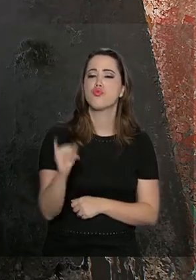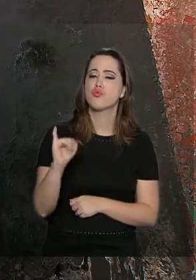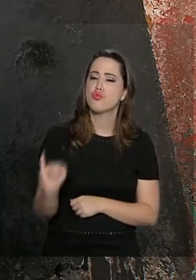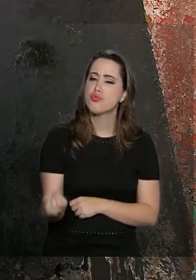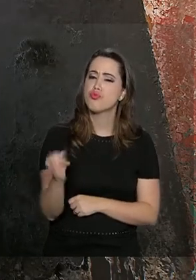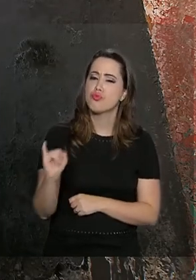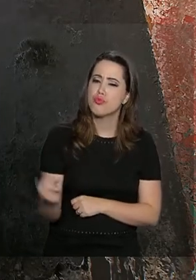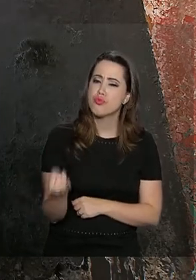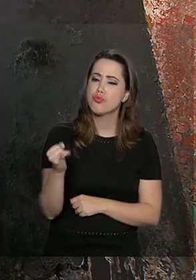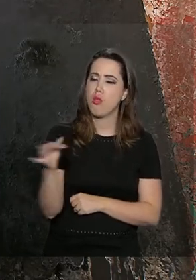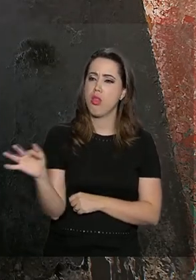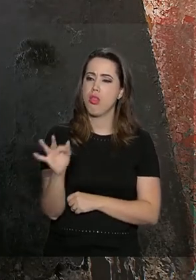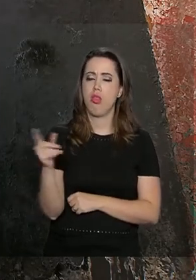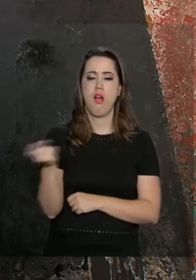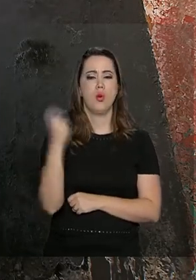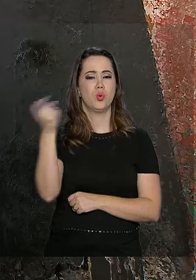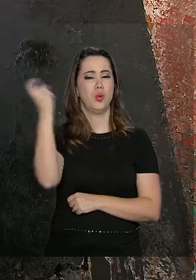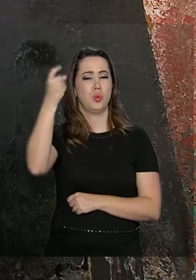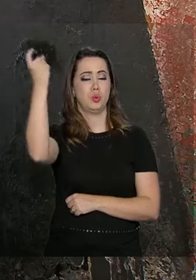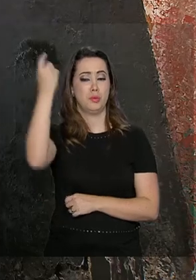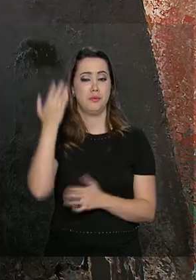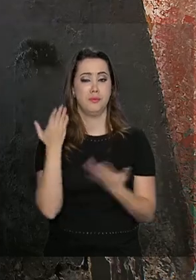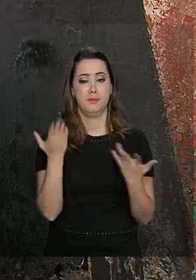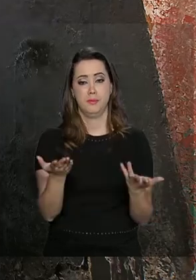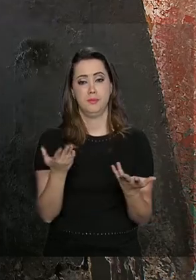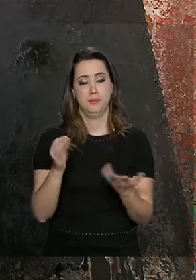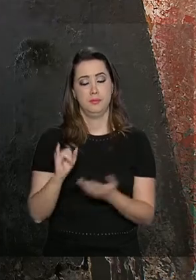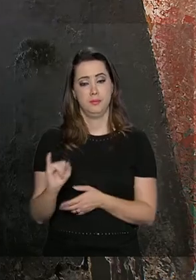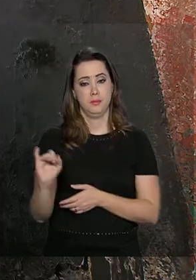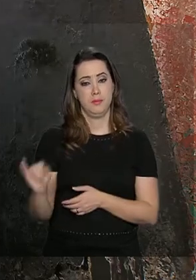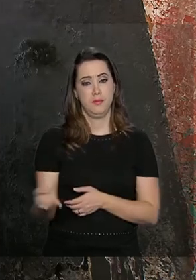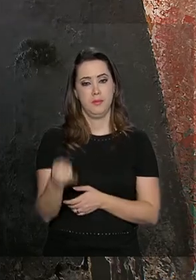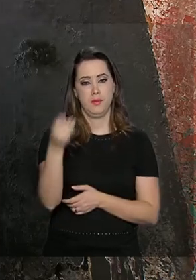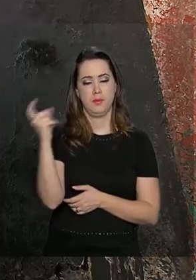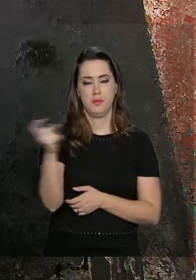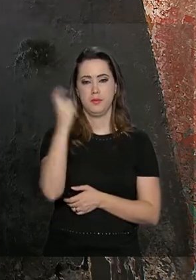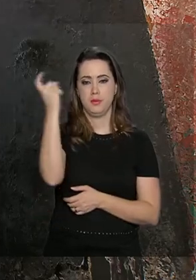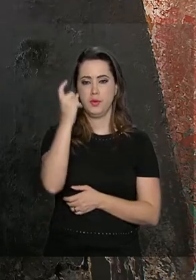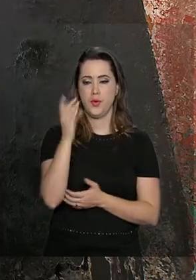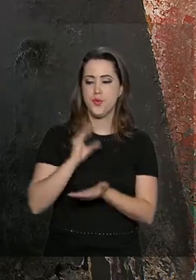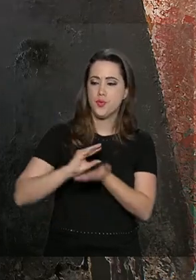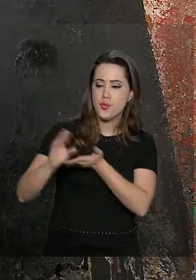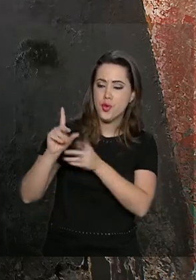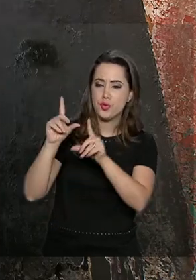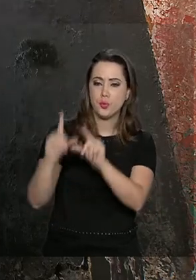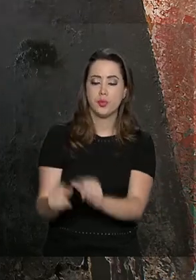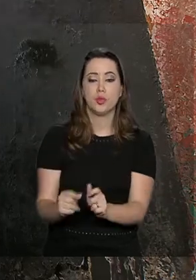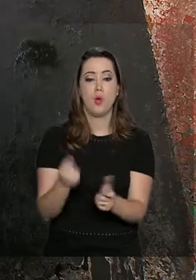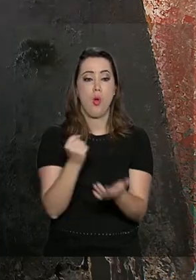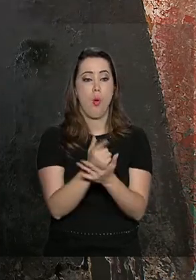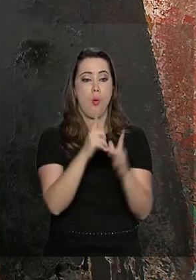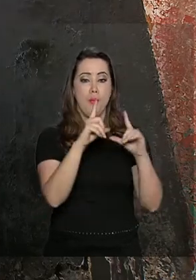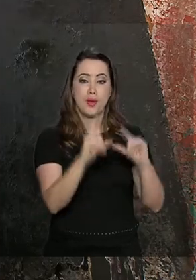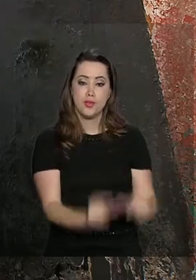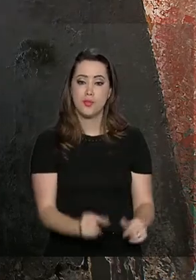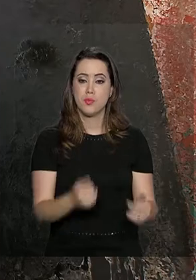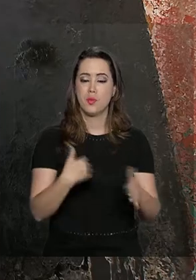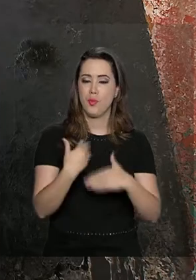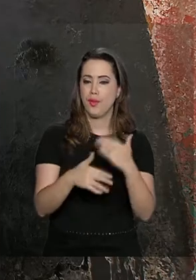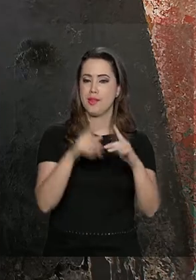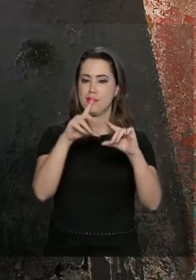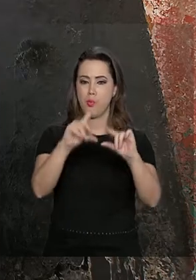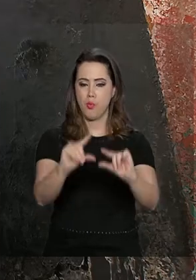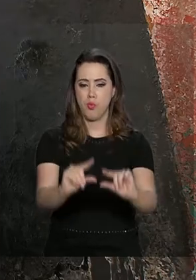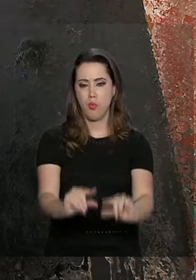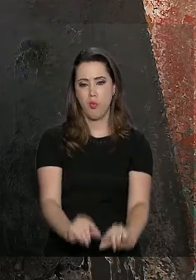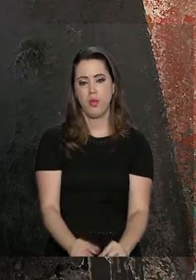maiores. Quando os juros são maiores, o investimento cai, o consumo cai, o crescimento